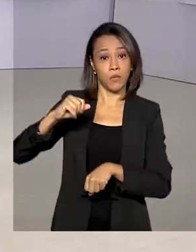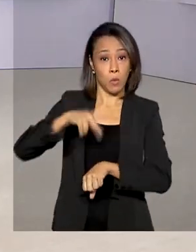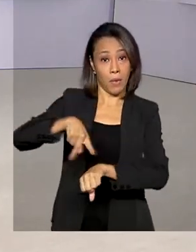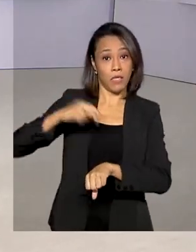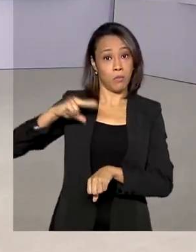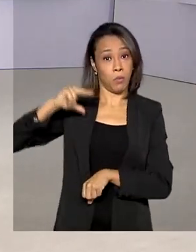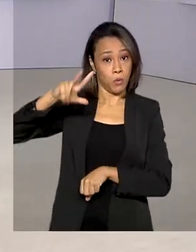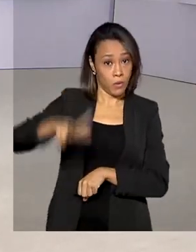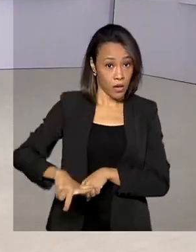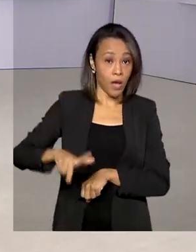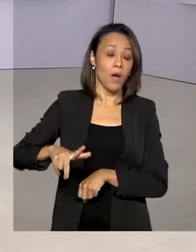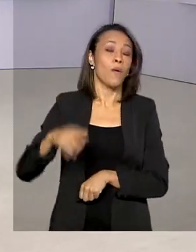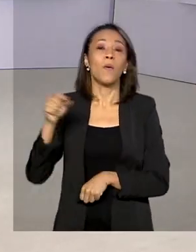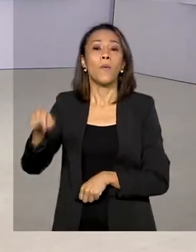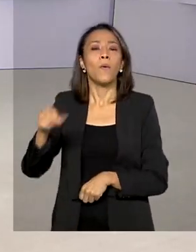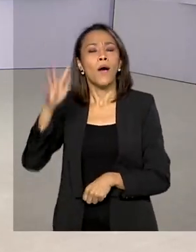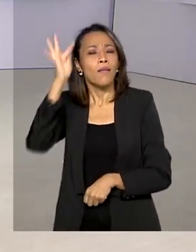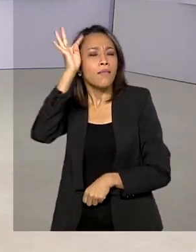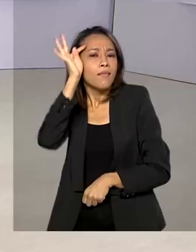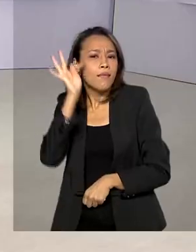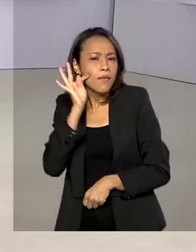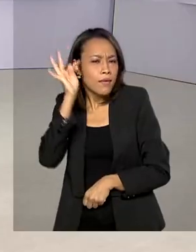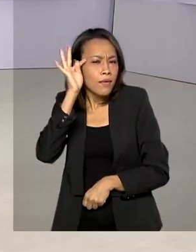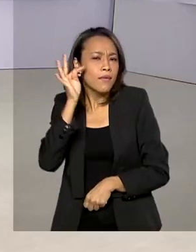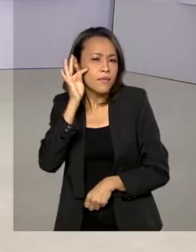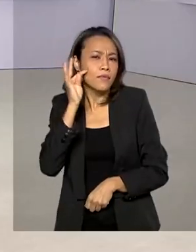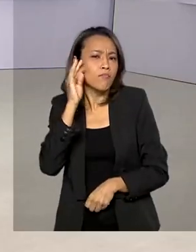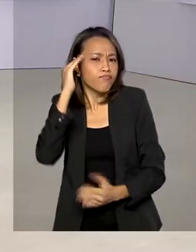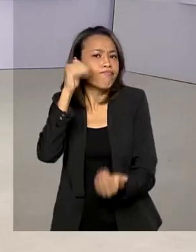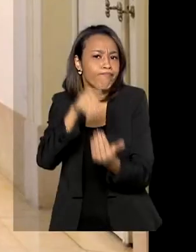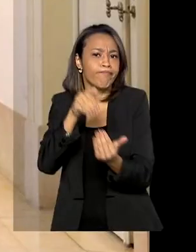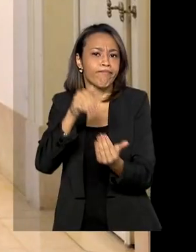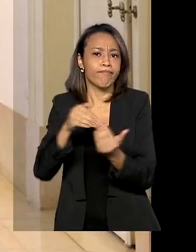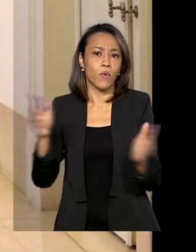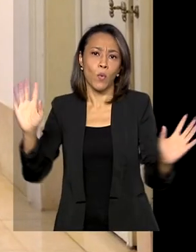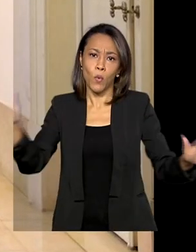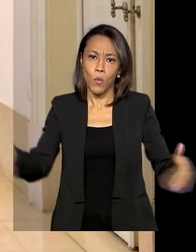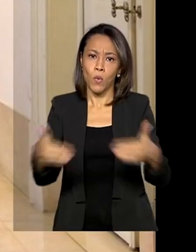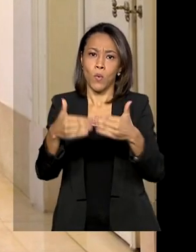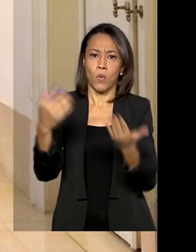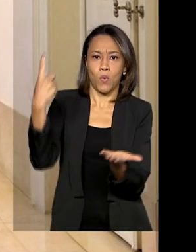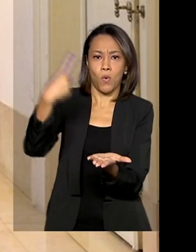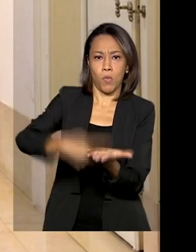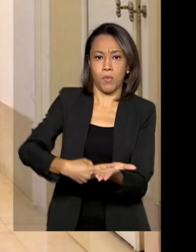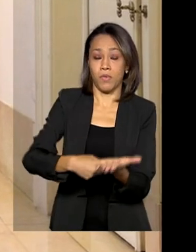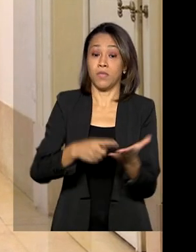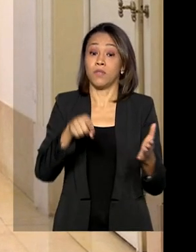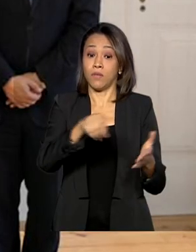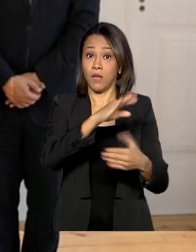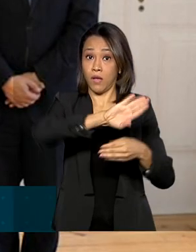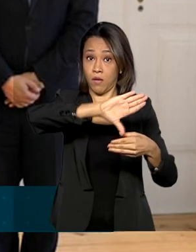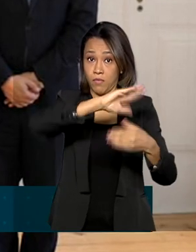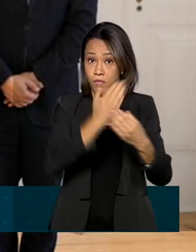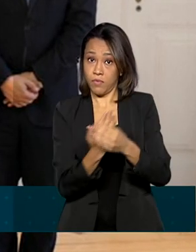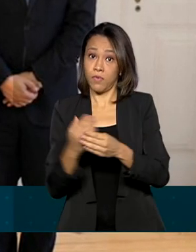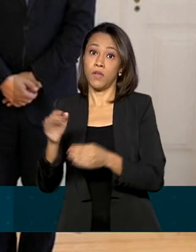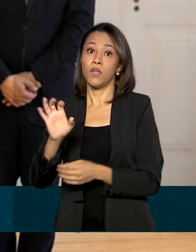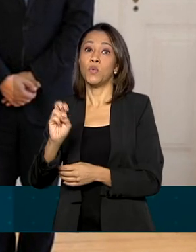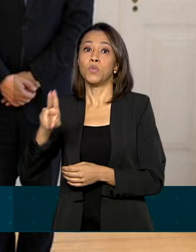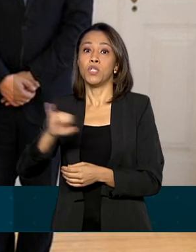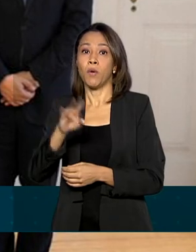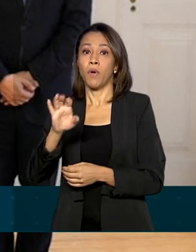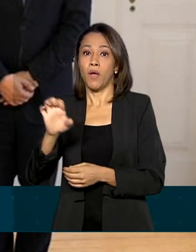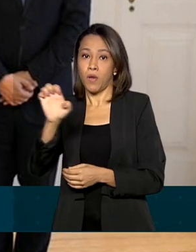Cristina, defendeu a aprovação do acordo Mercosul-União Europeia. Em missão oficial a Portugal, a ministra Tereza